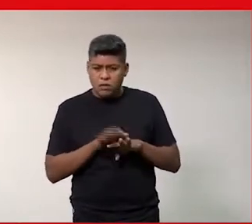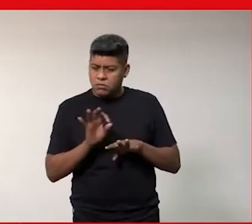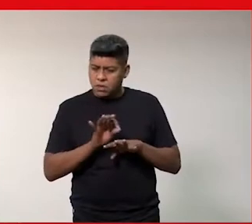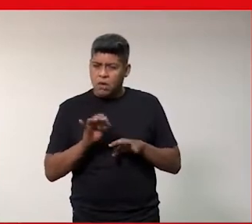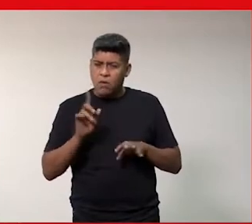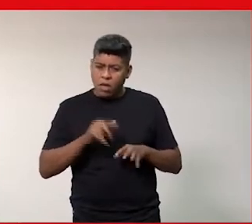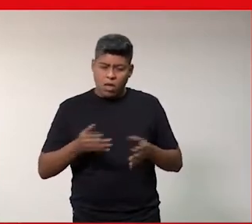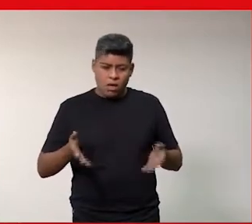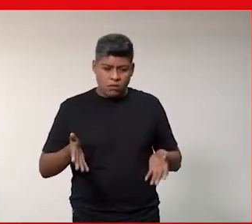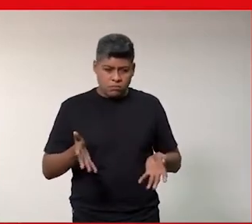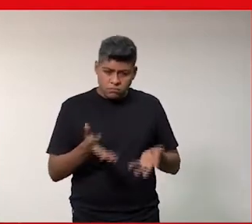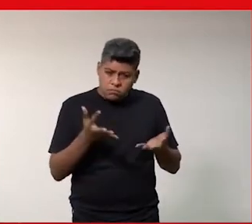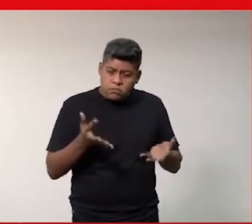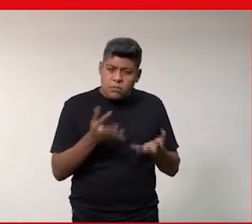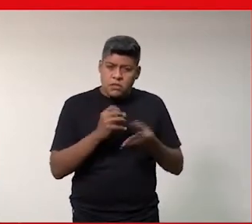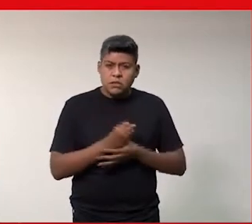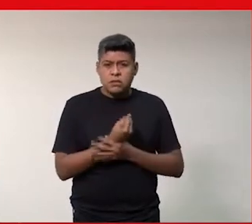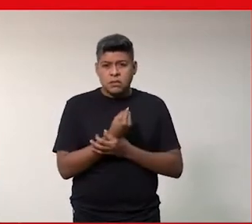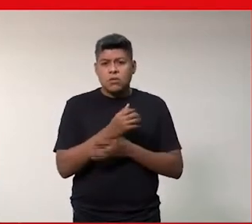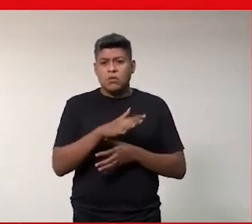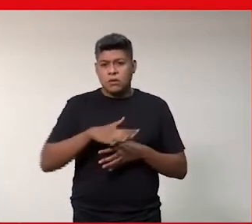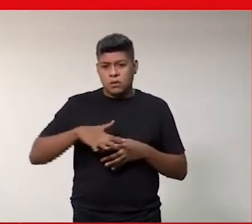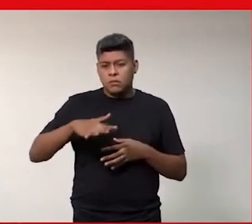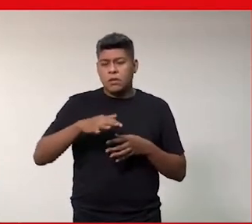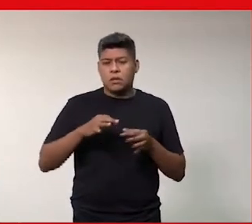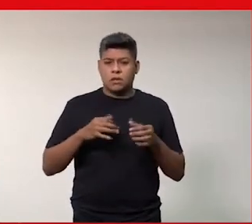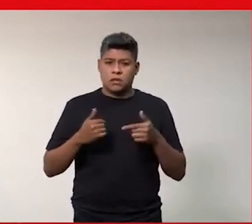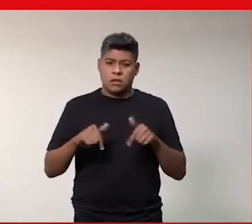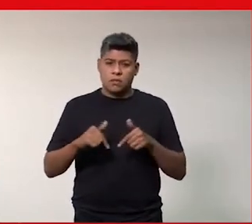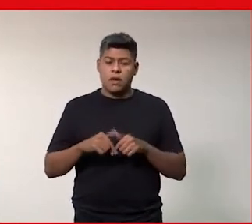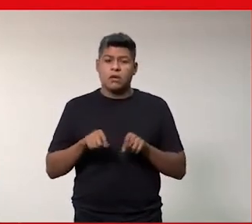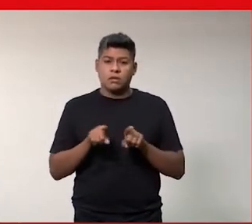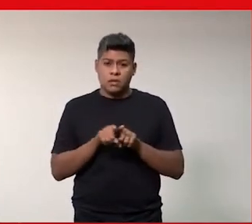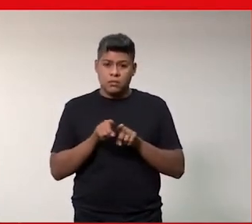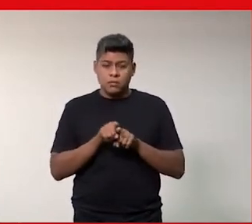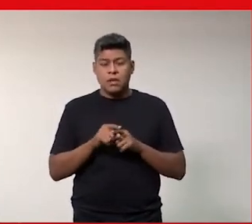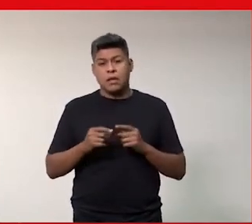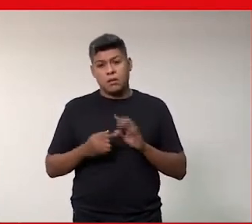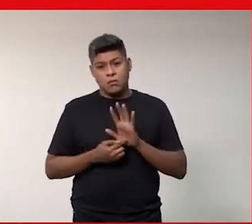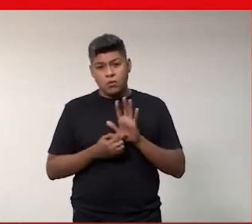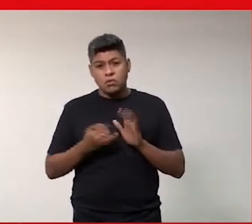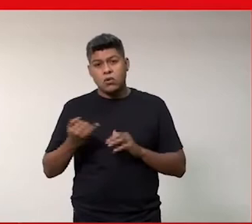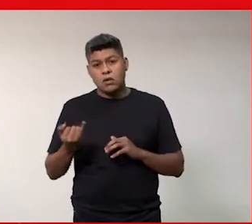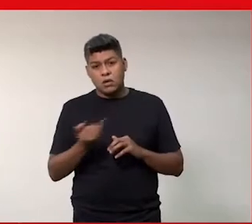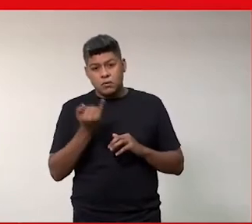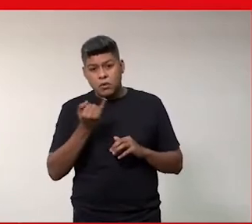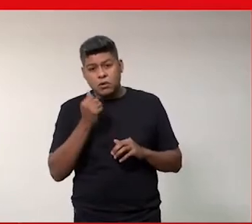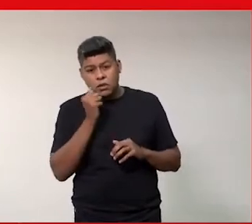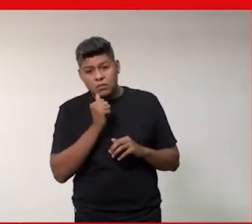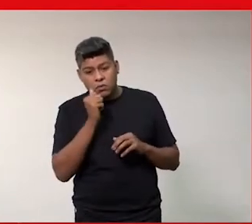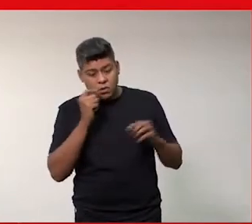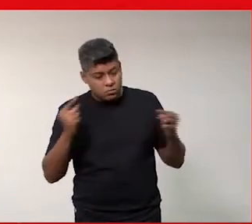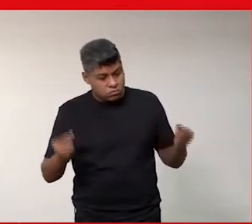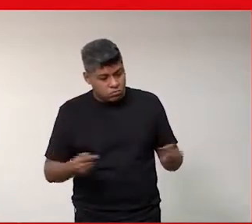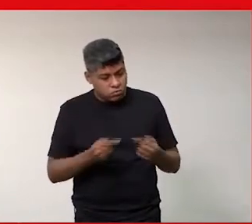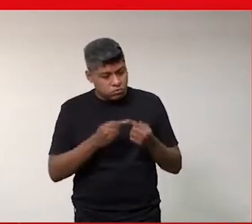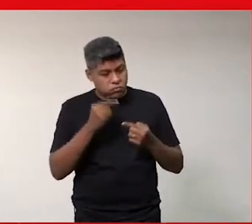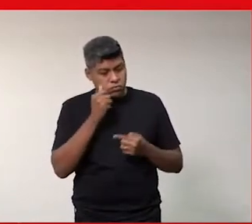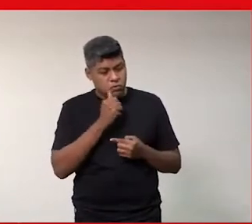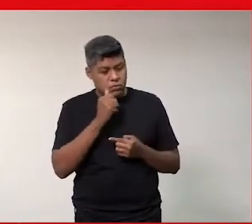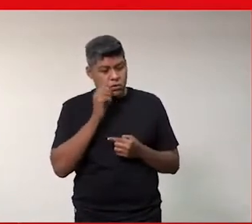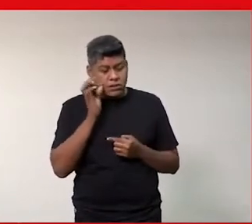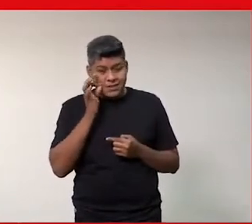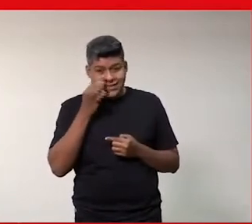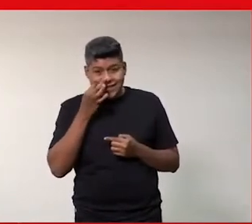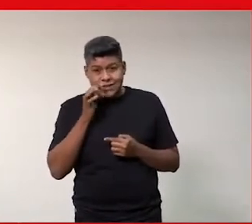flexibilidade e segurança dos ambientes de trabalho também destacou a importância de conectar as meninas com áreas de tecnologia o mais cedo